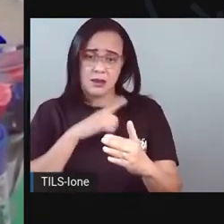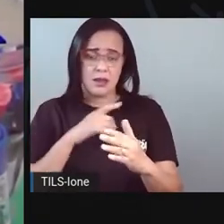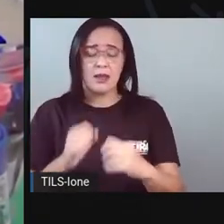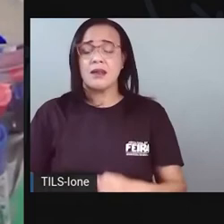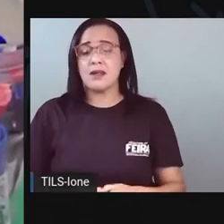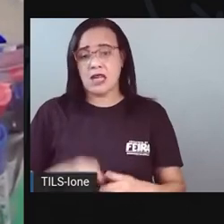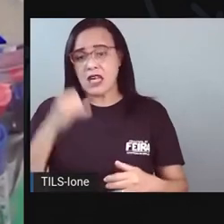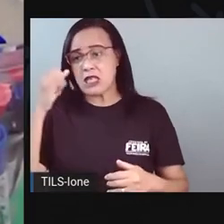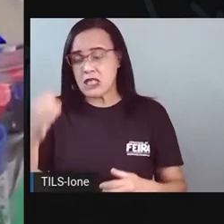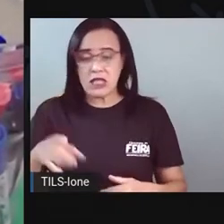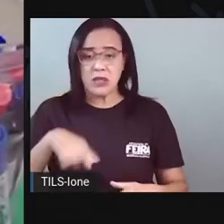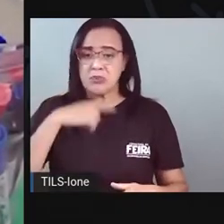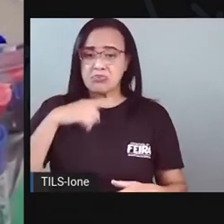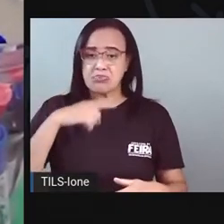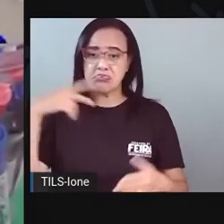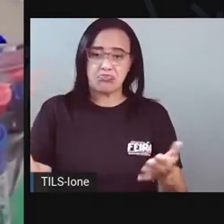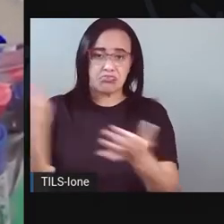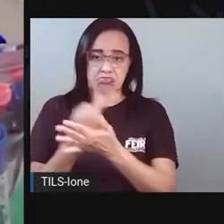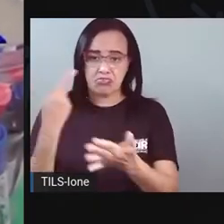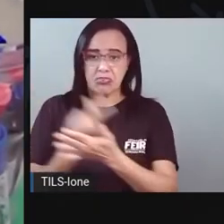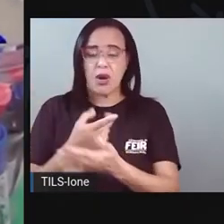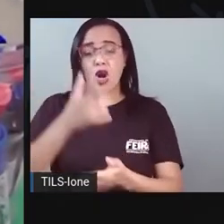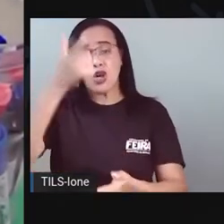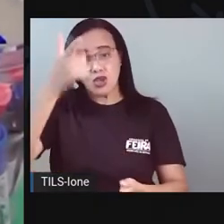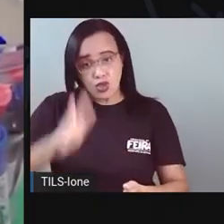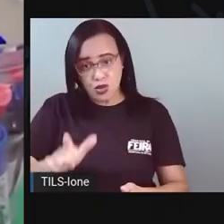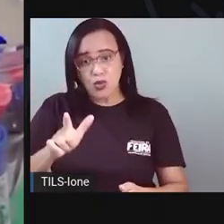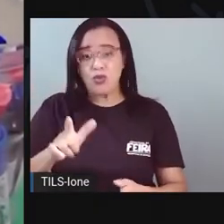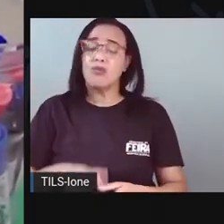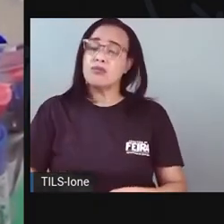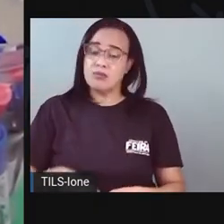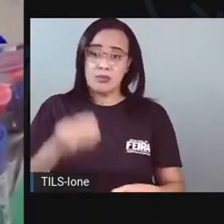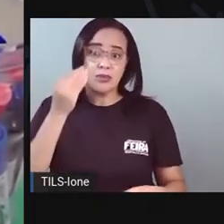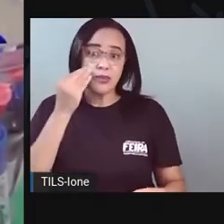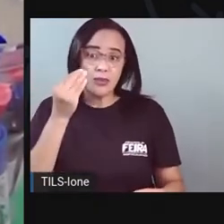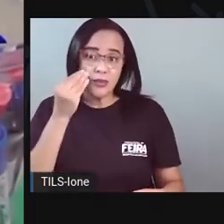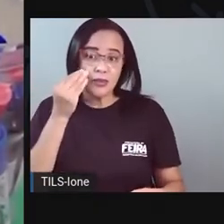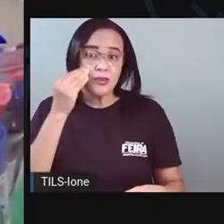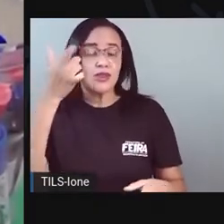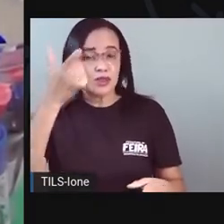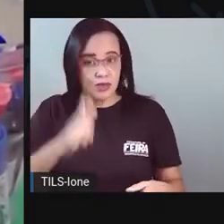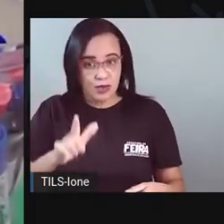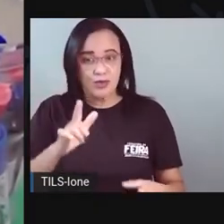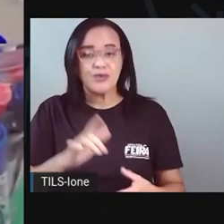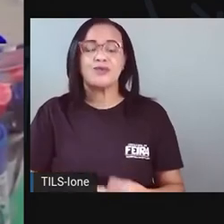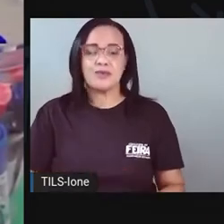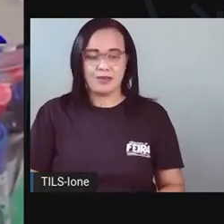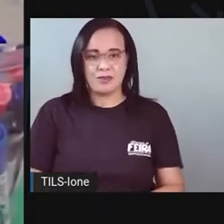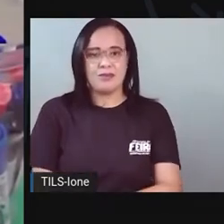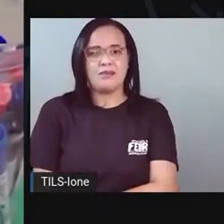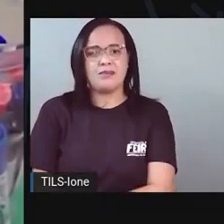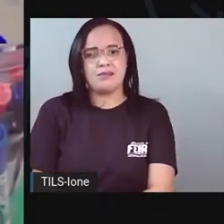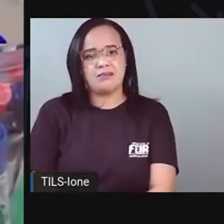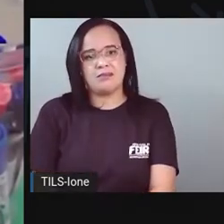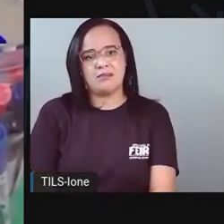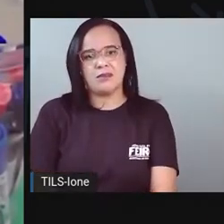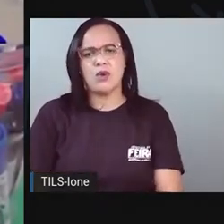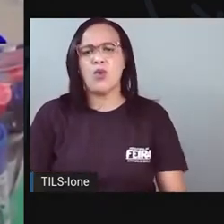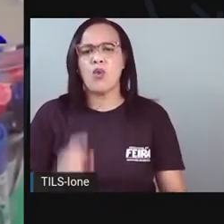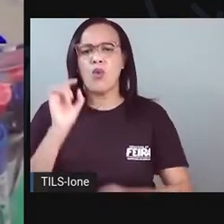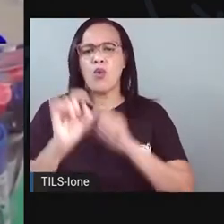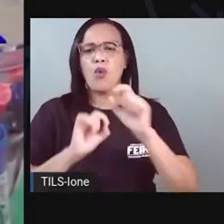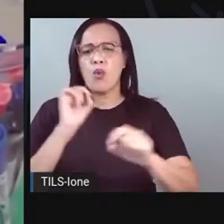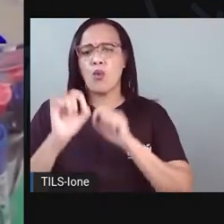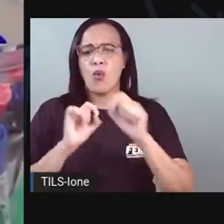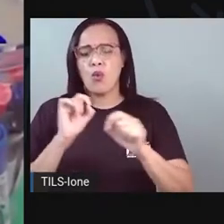vez. Vocês viram que a Pró, inclusive, errou aqui, né? Olha só aqui o meu calendário. O eu vou fazer agora, ó? Vou,